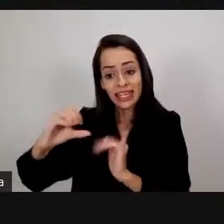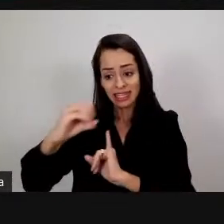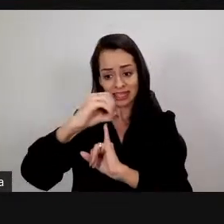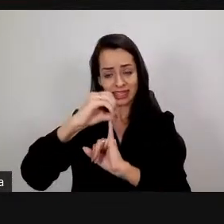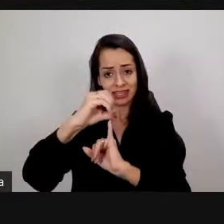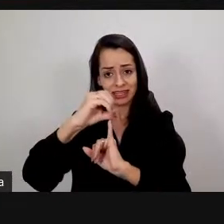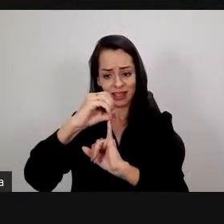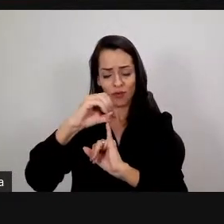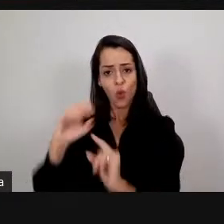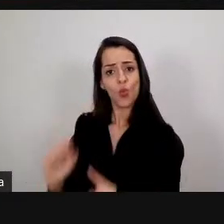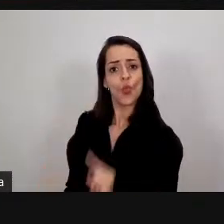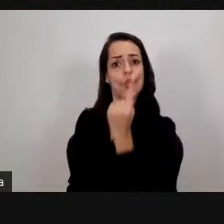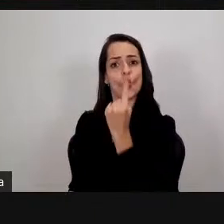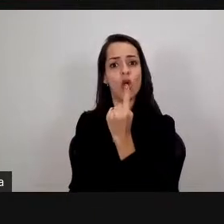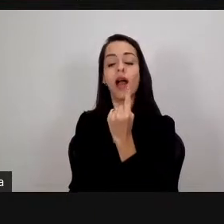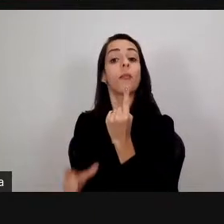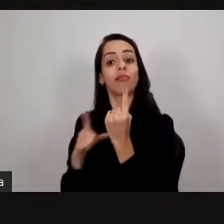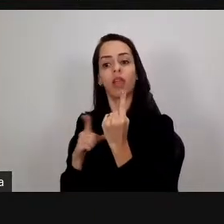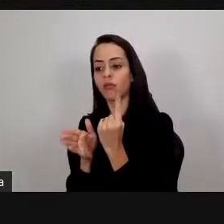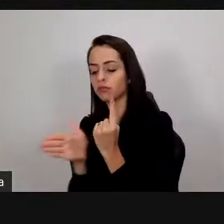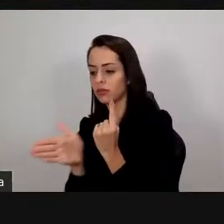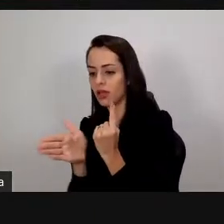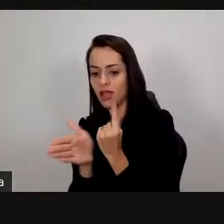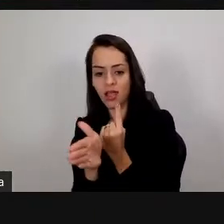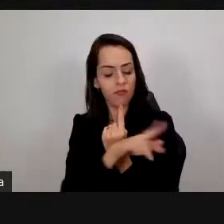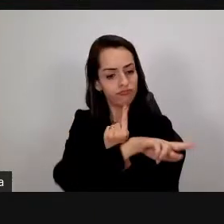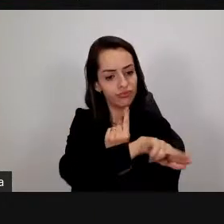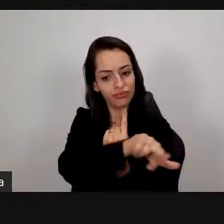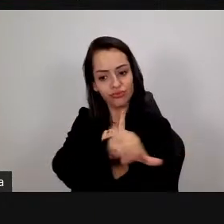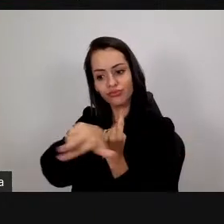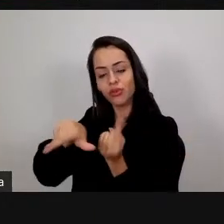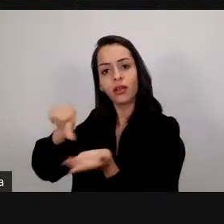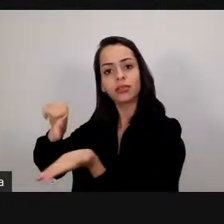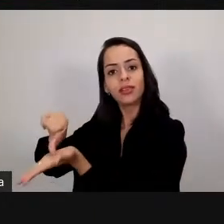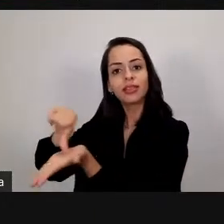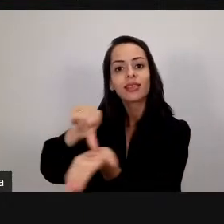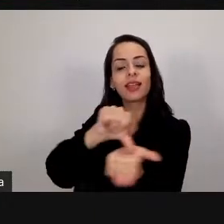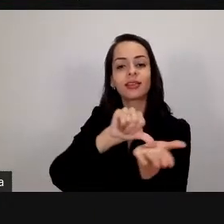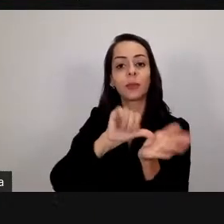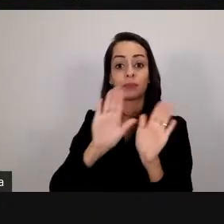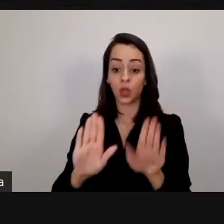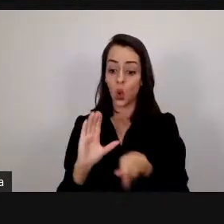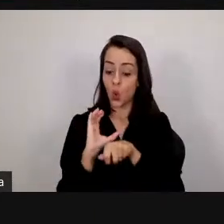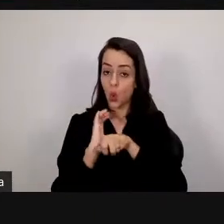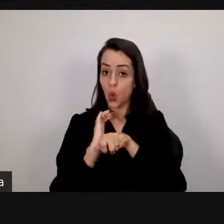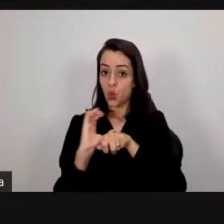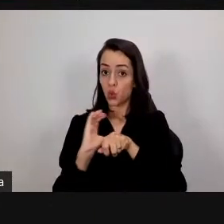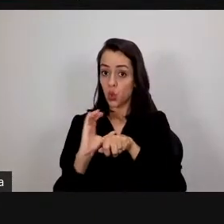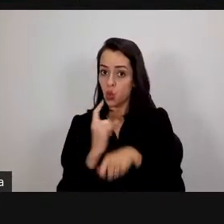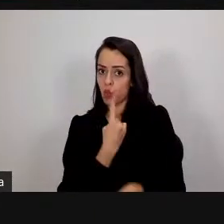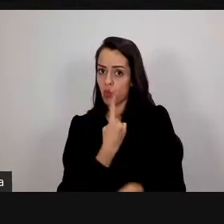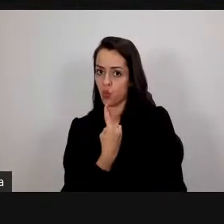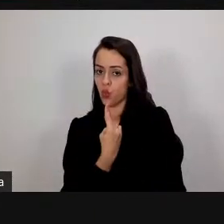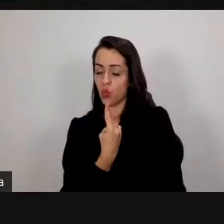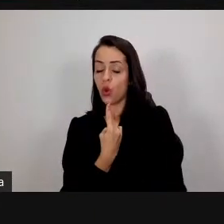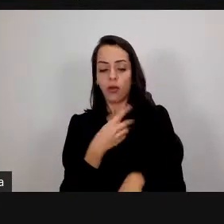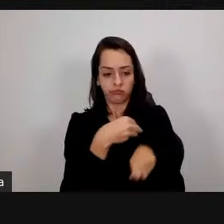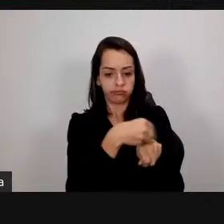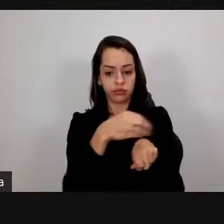nisso que cada campus tem o formato de curso é o mesmo para todas as unidades mas com a sua